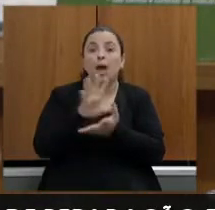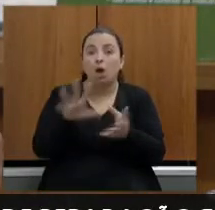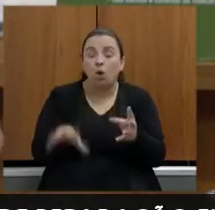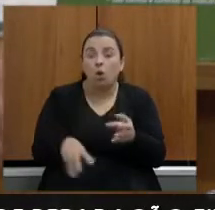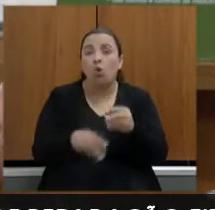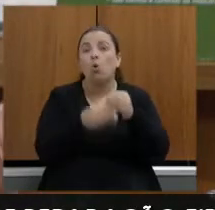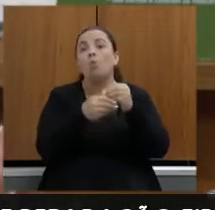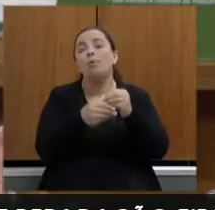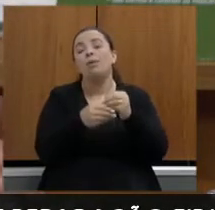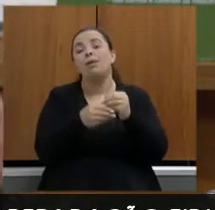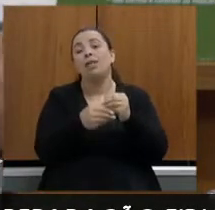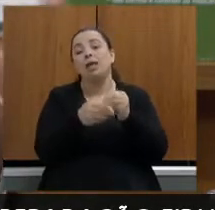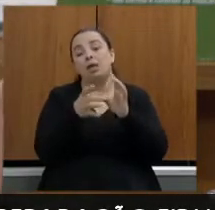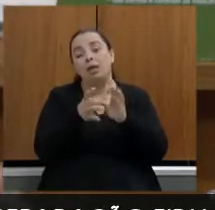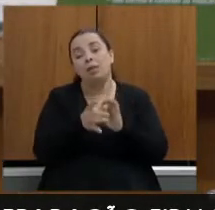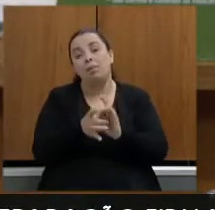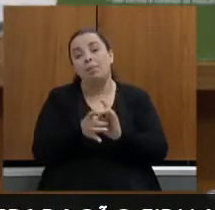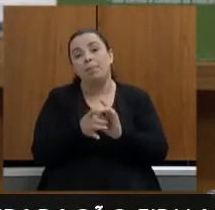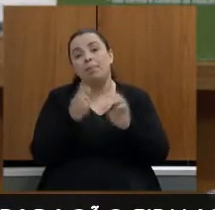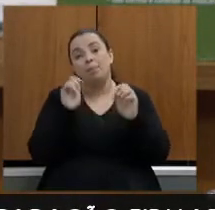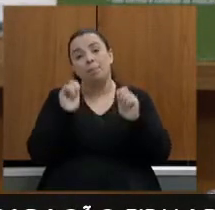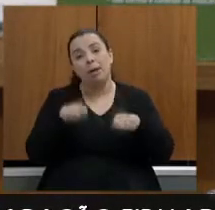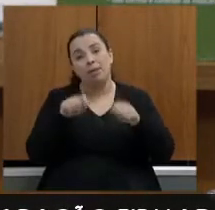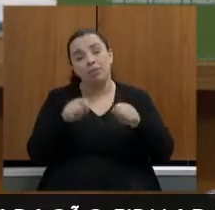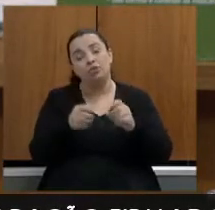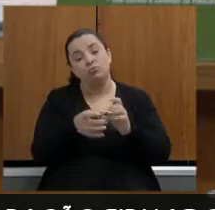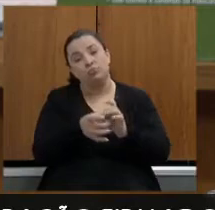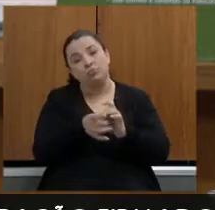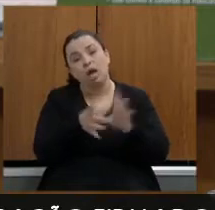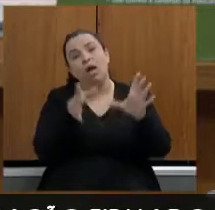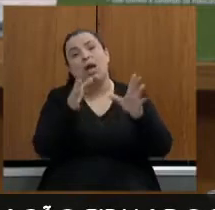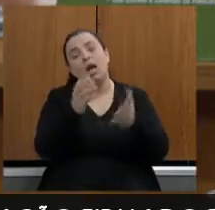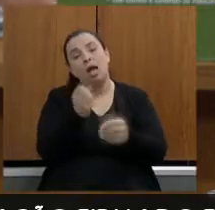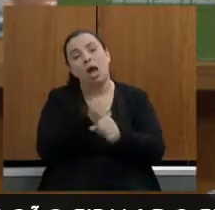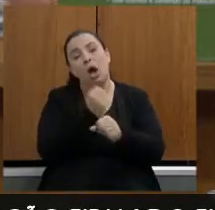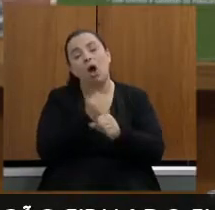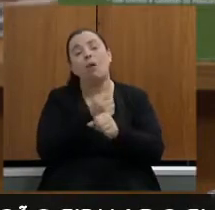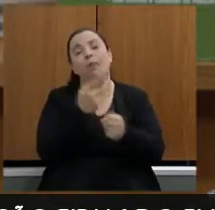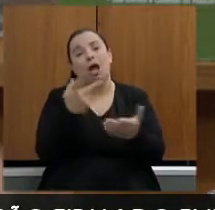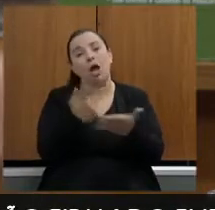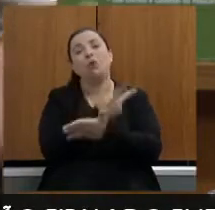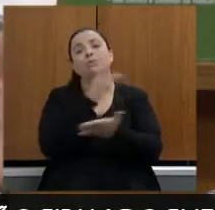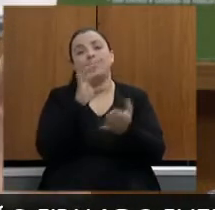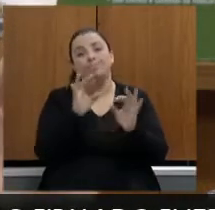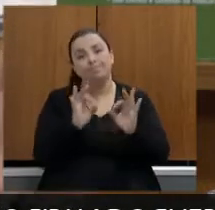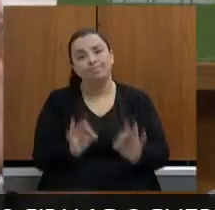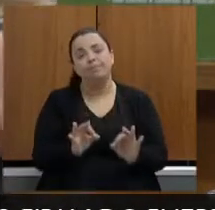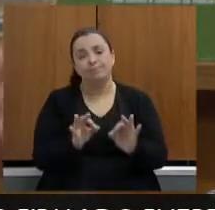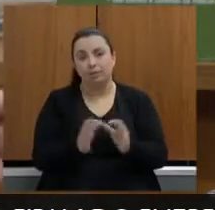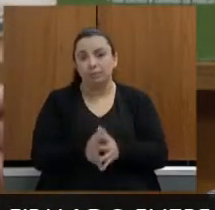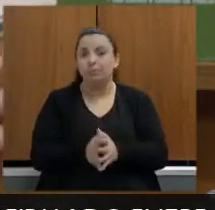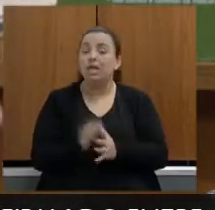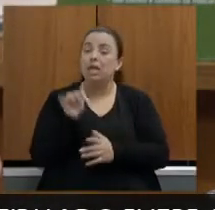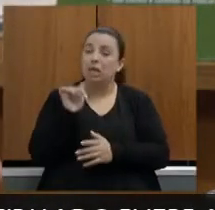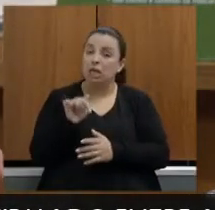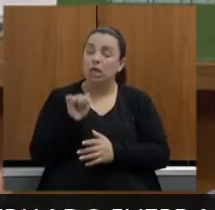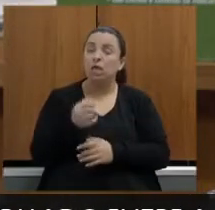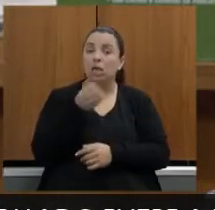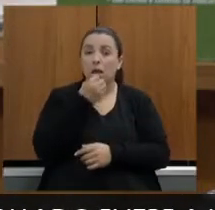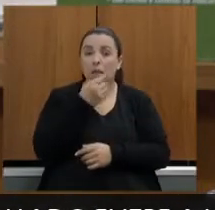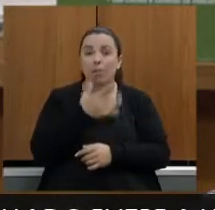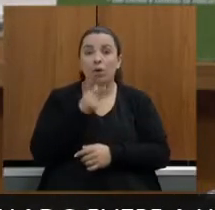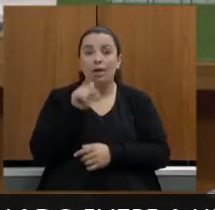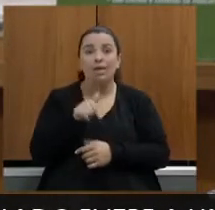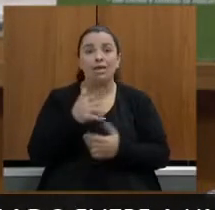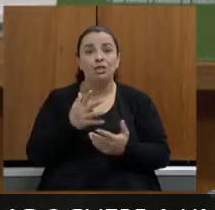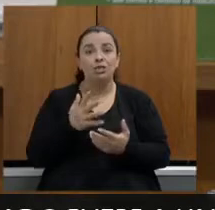e permitir a realização dessas obras e acho que isso é atender ao reclamo a